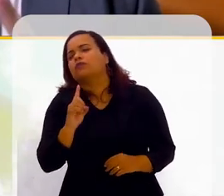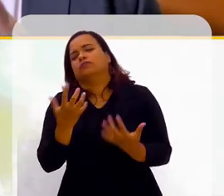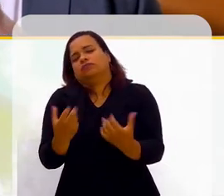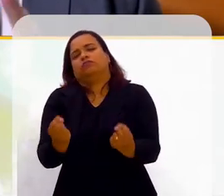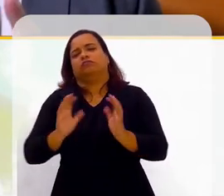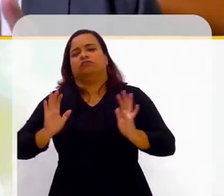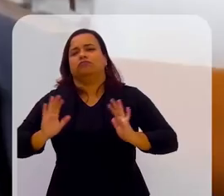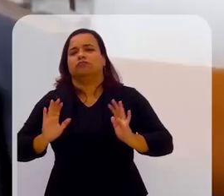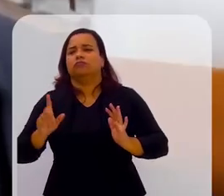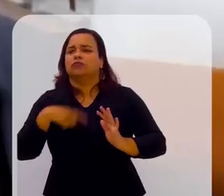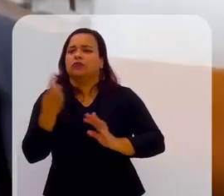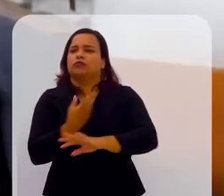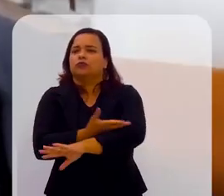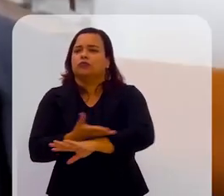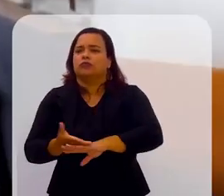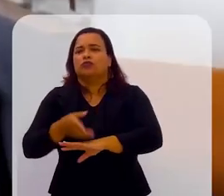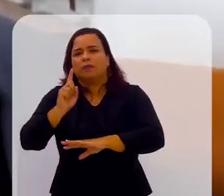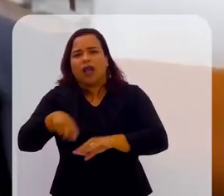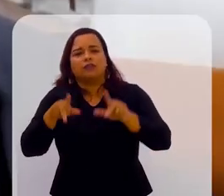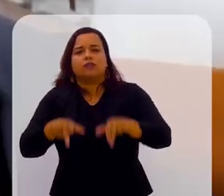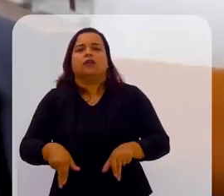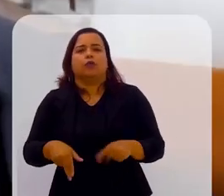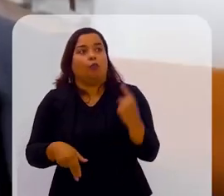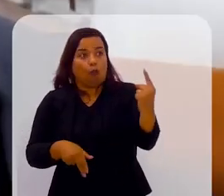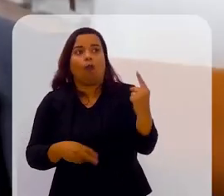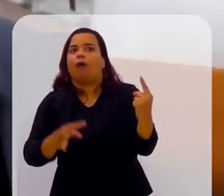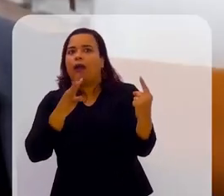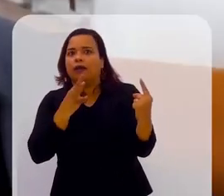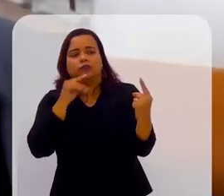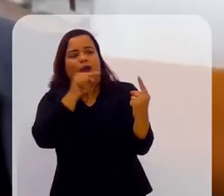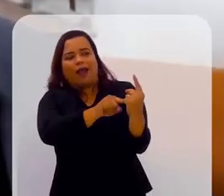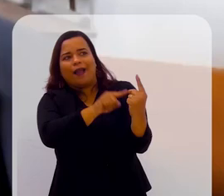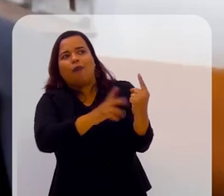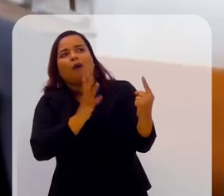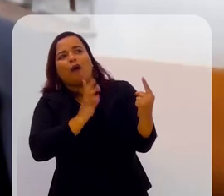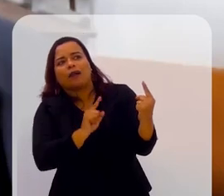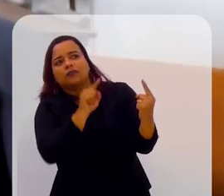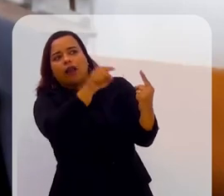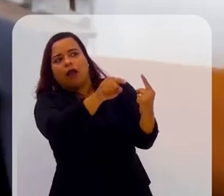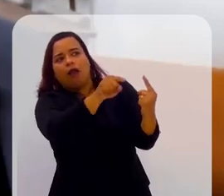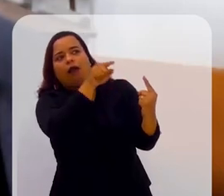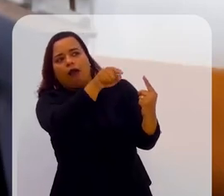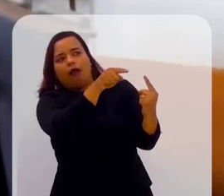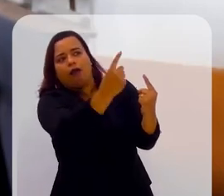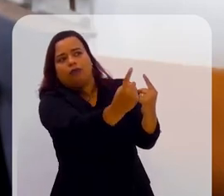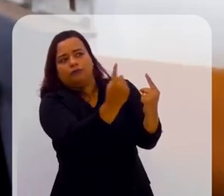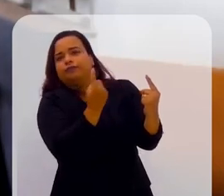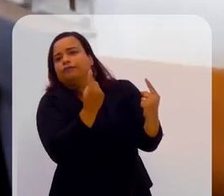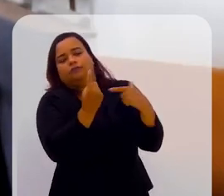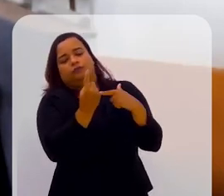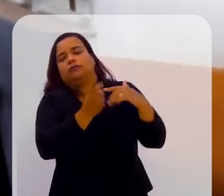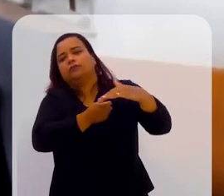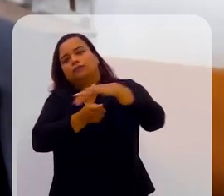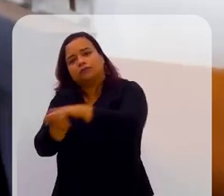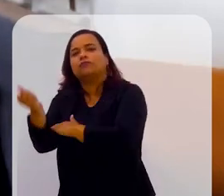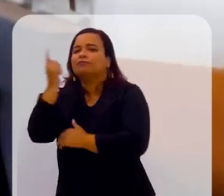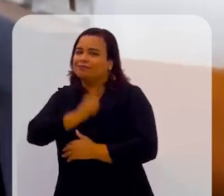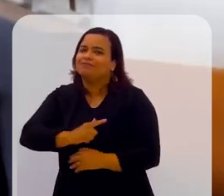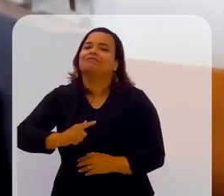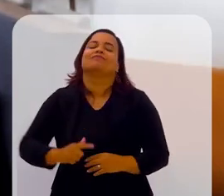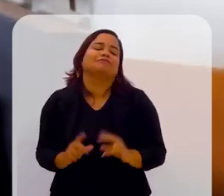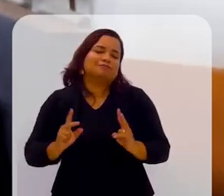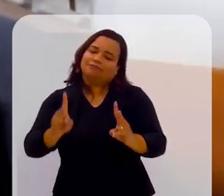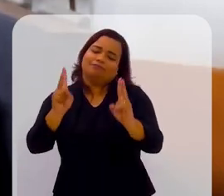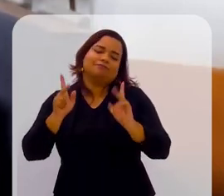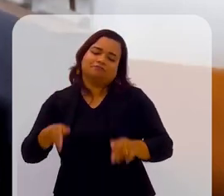é... Só dá dois passos. Ou eu conheço o João. O João conhece a Laura. E a Laura quer fazer um investimento. O João